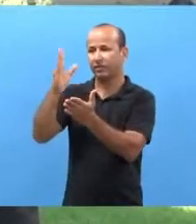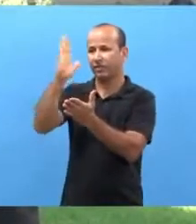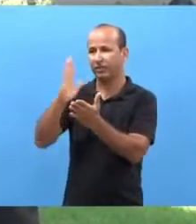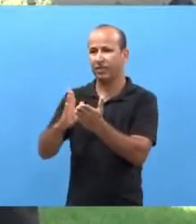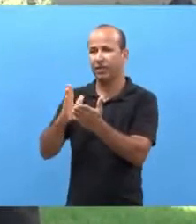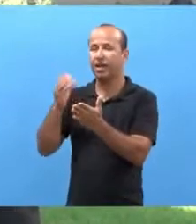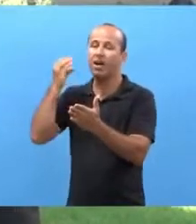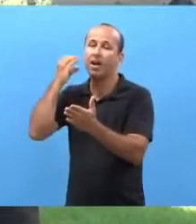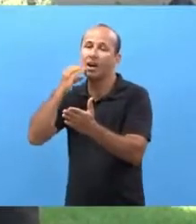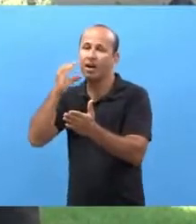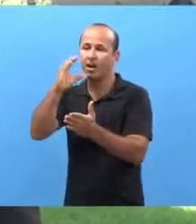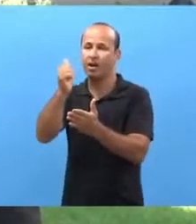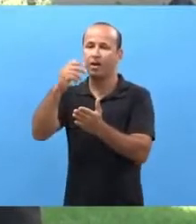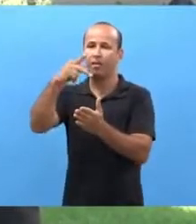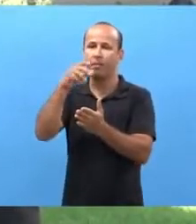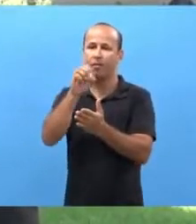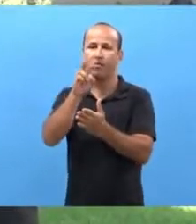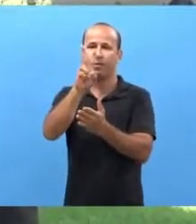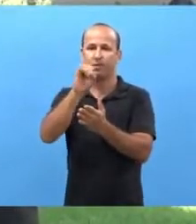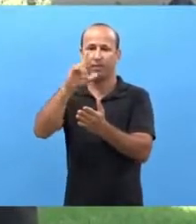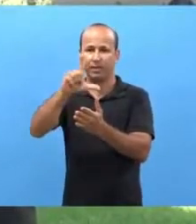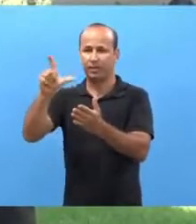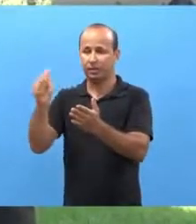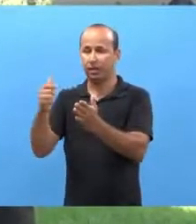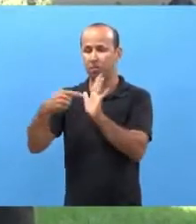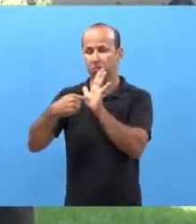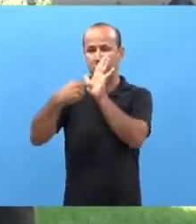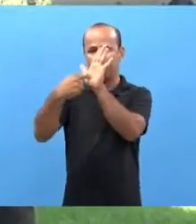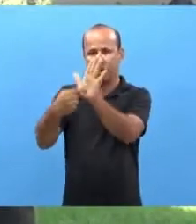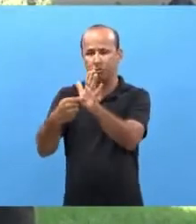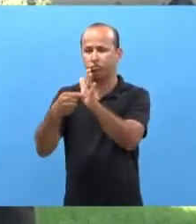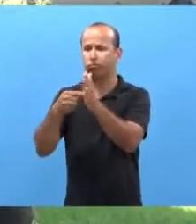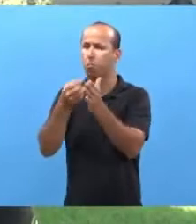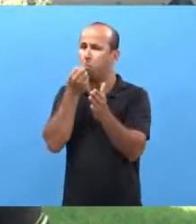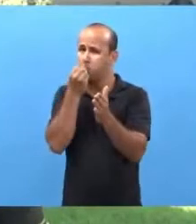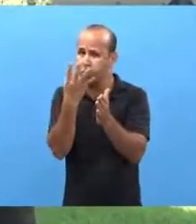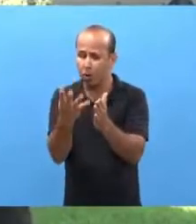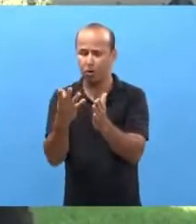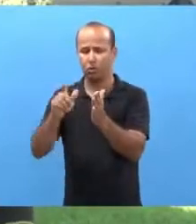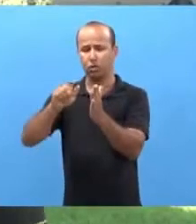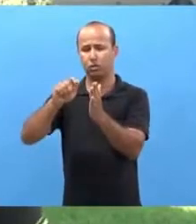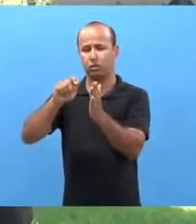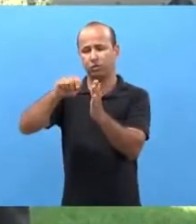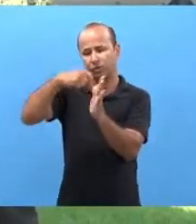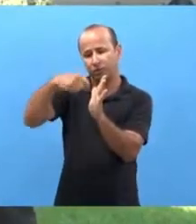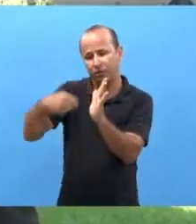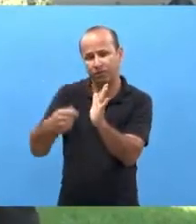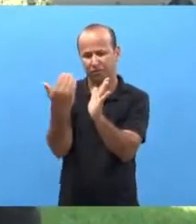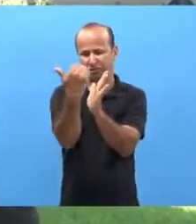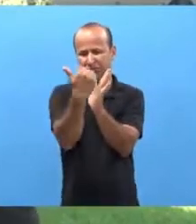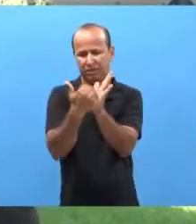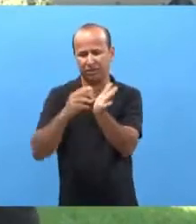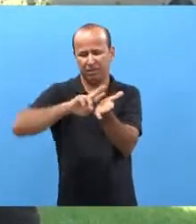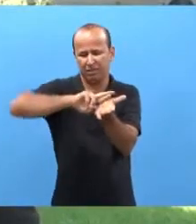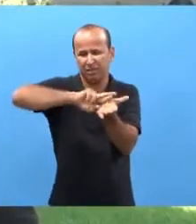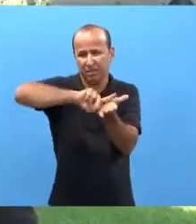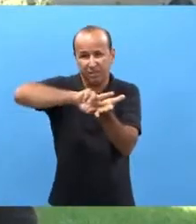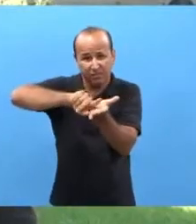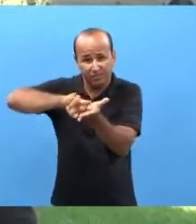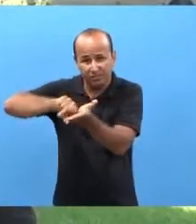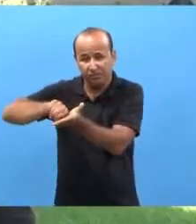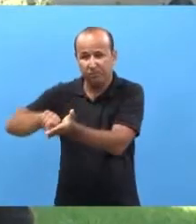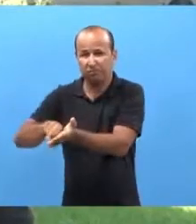língua de sinais do Capovila, que faz um apanhado muito bom e apresenta uma grande